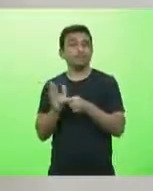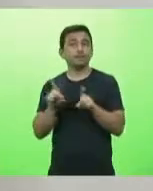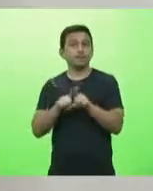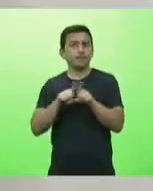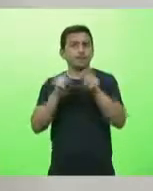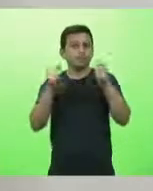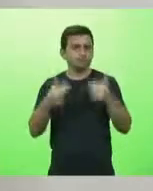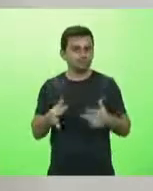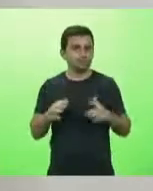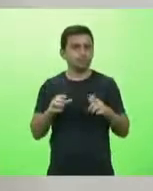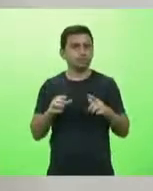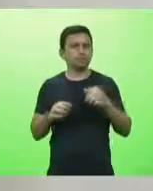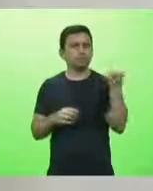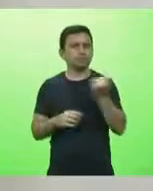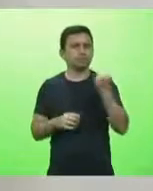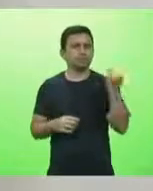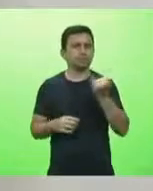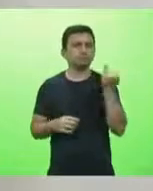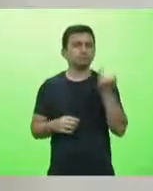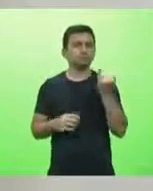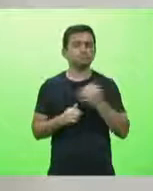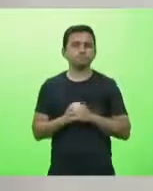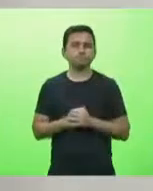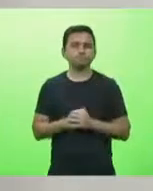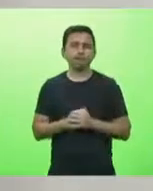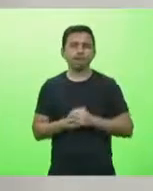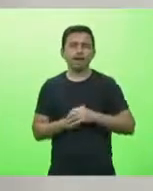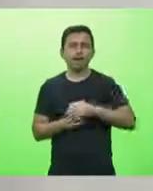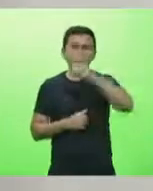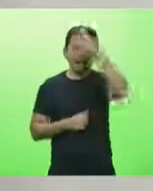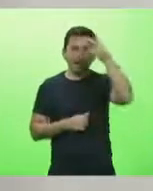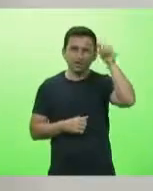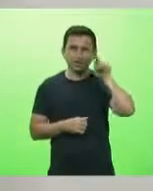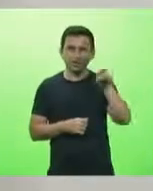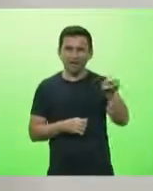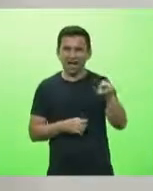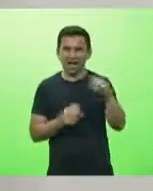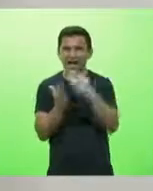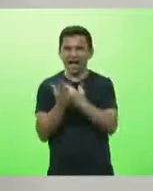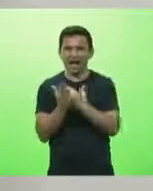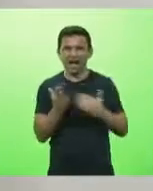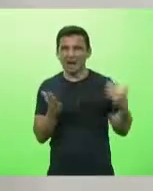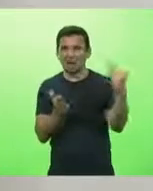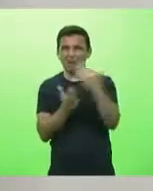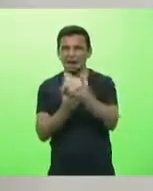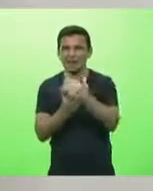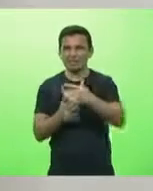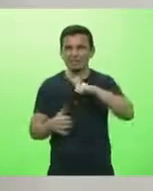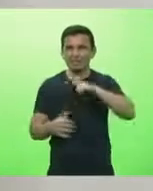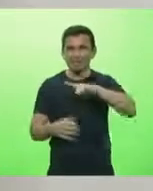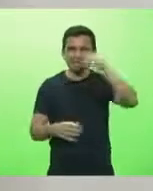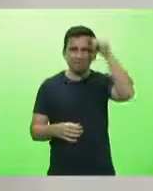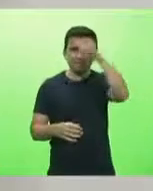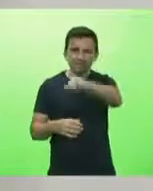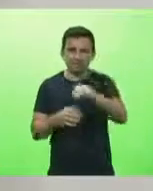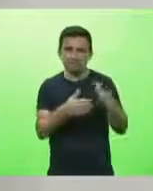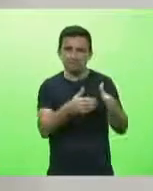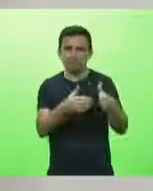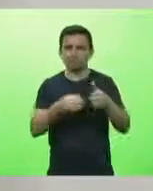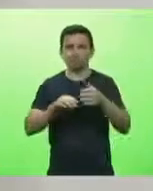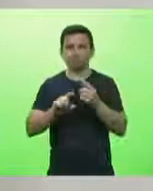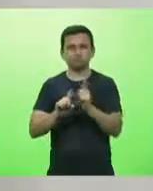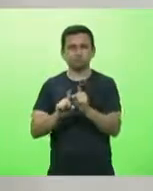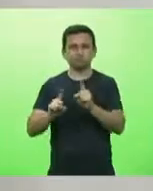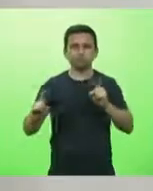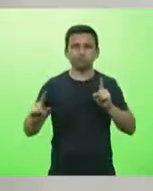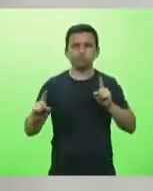trecho importante que eu quero ler para os senhores. A Amazonas, estado com maior índice de isolamento social do Brasil, apresentou o